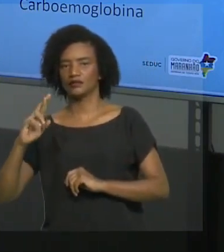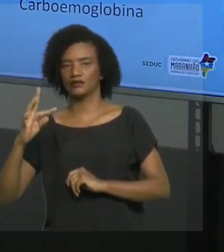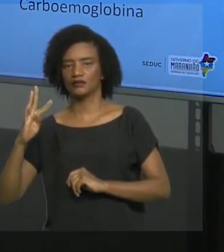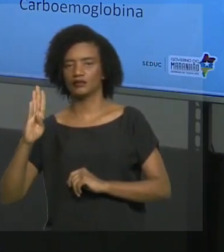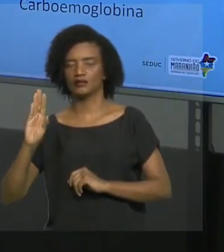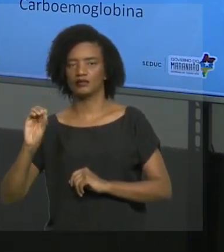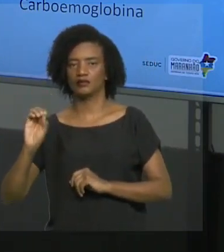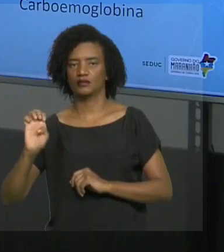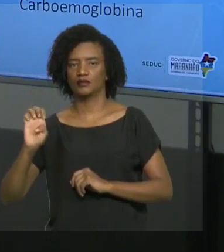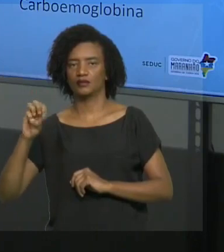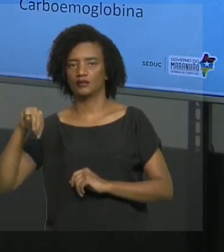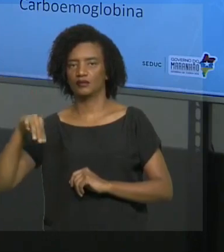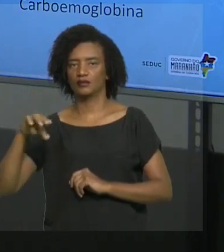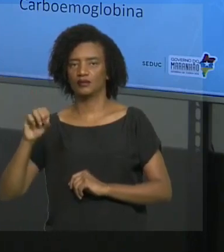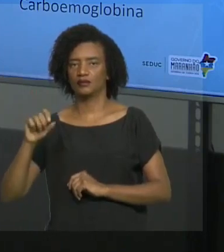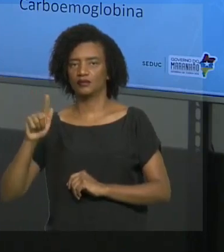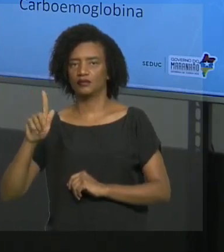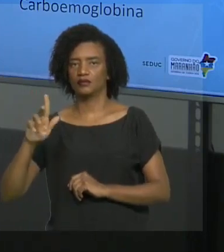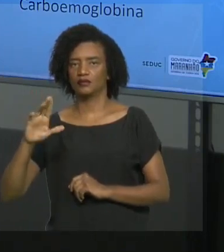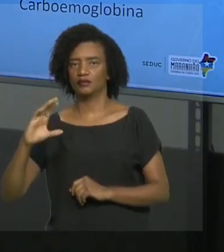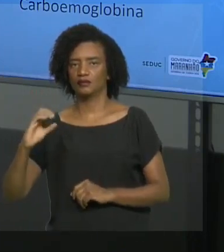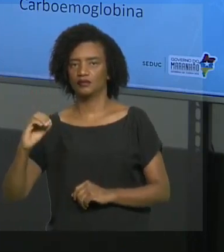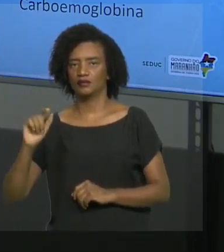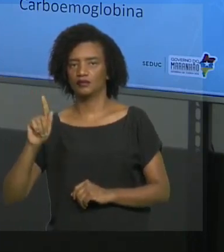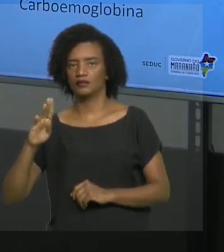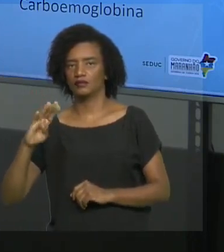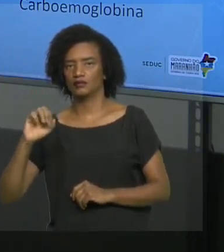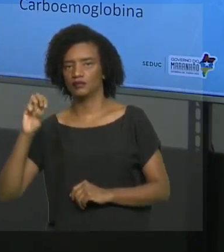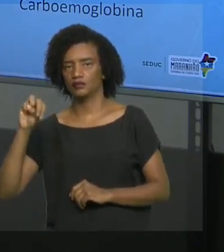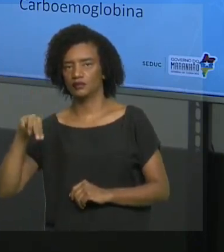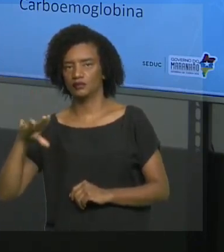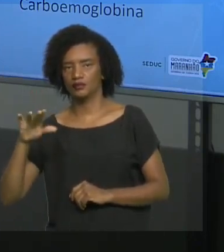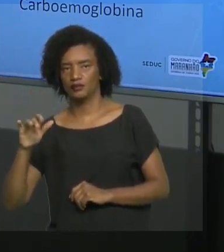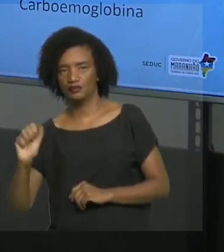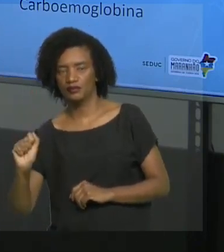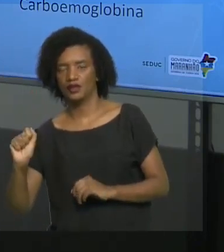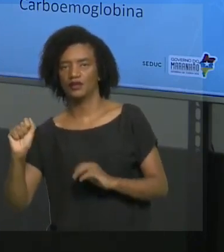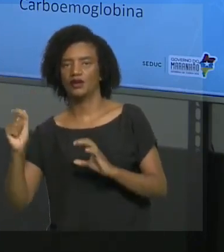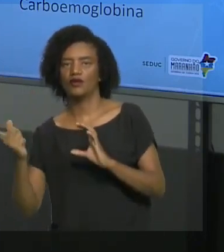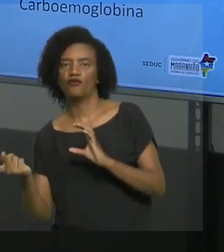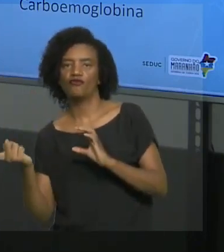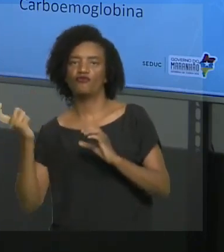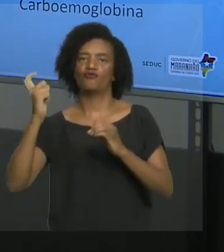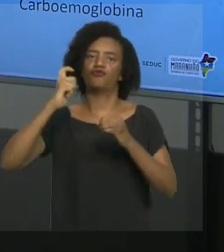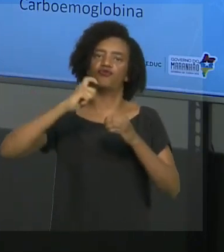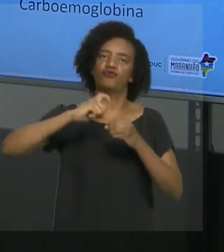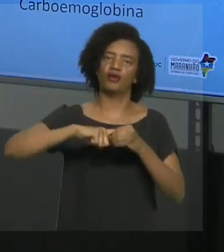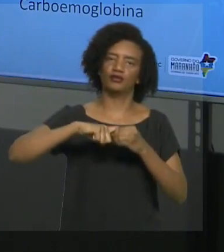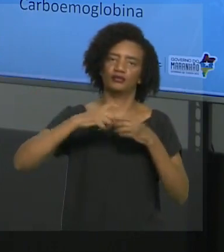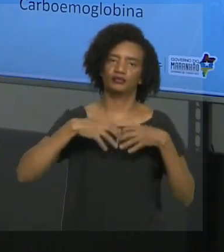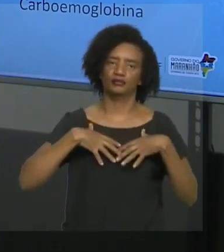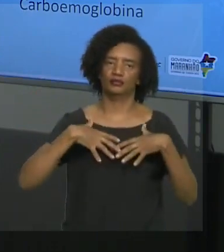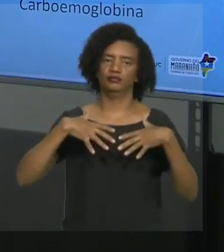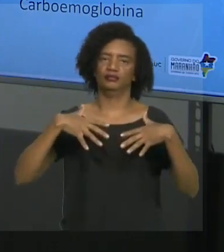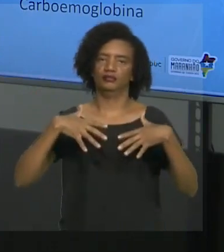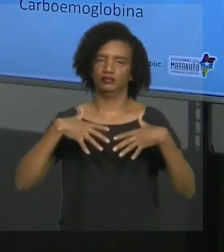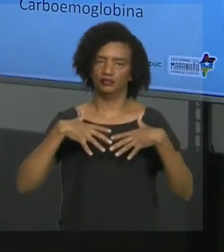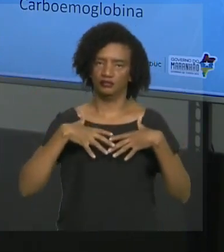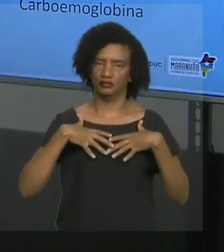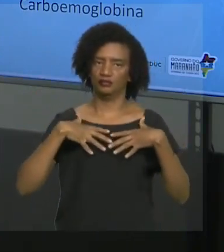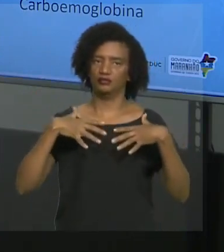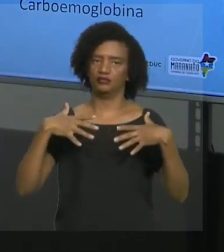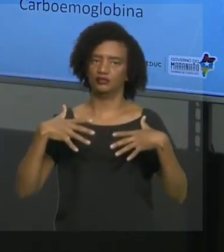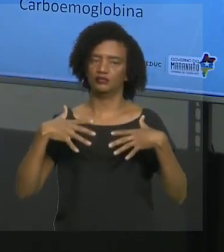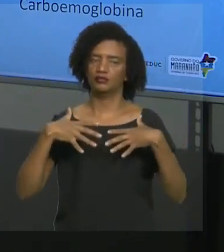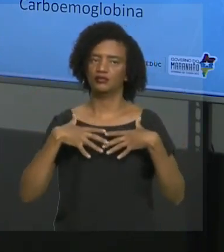a circulação volta para os pulmões, liberando o gás carbônico, liberando a hemoglobina para que ela possa se